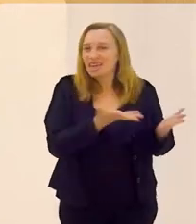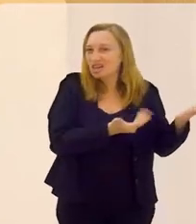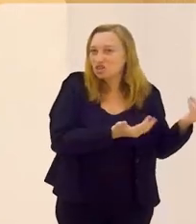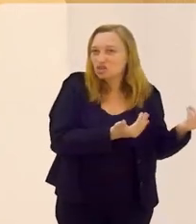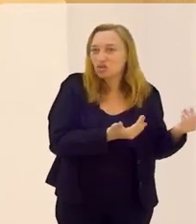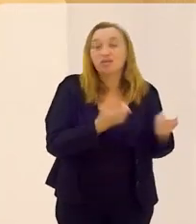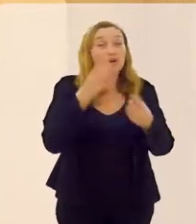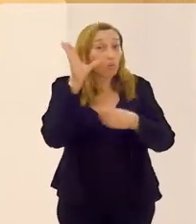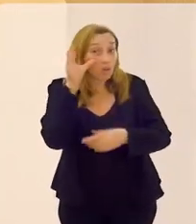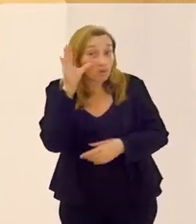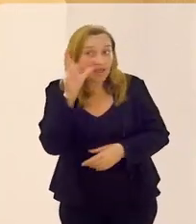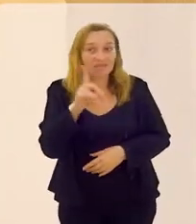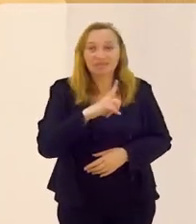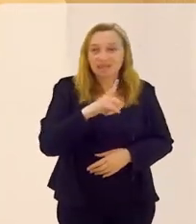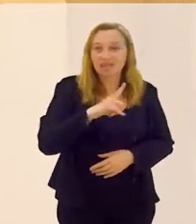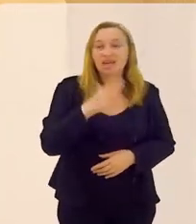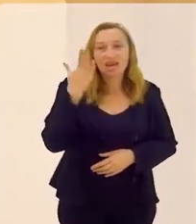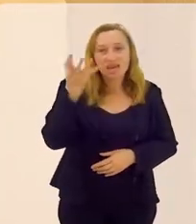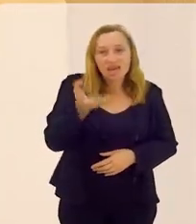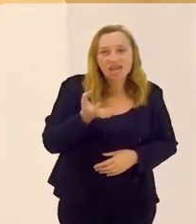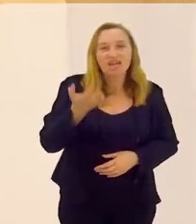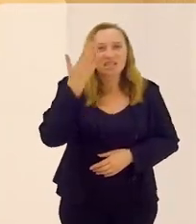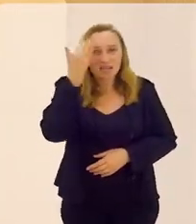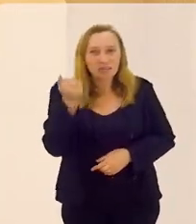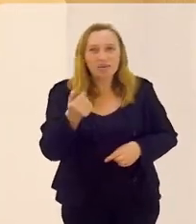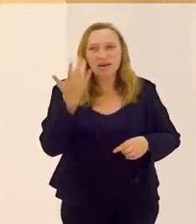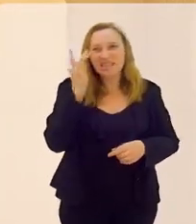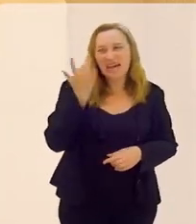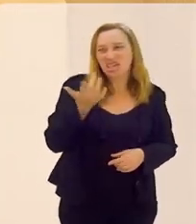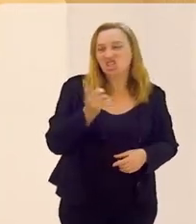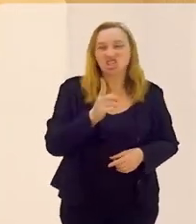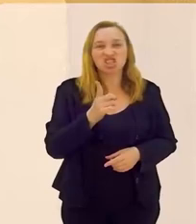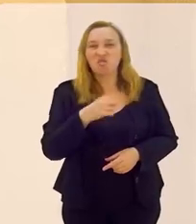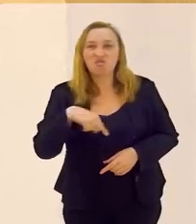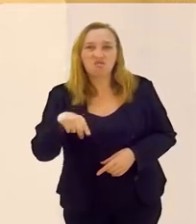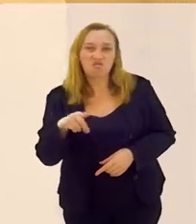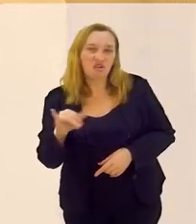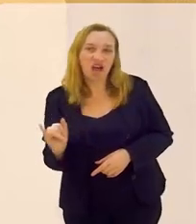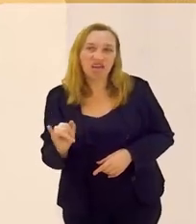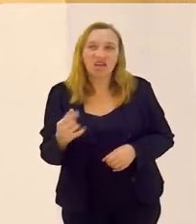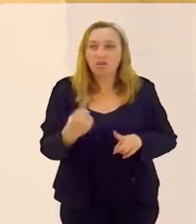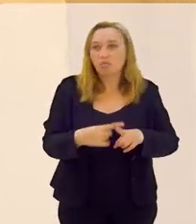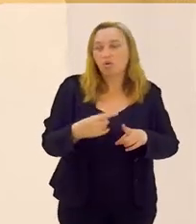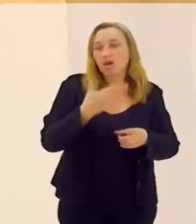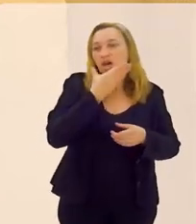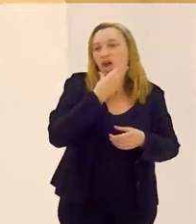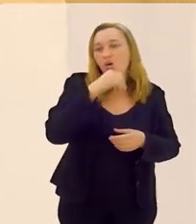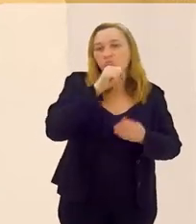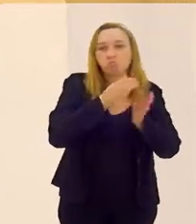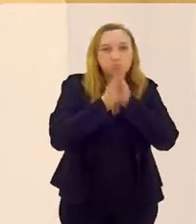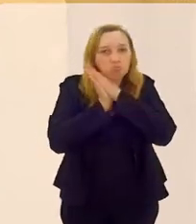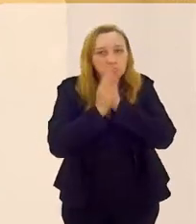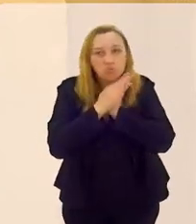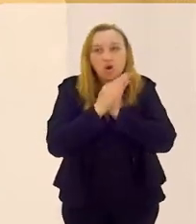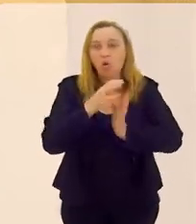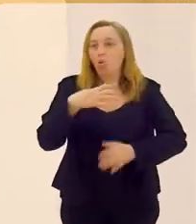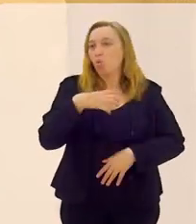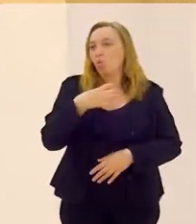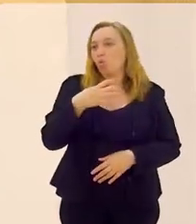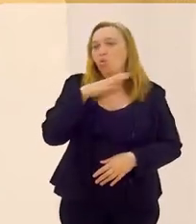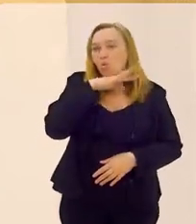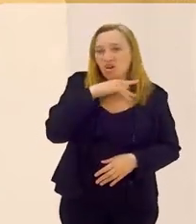Pra você que é jovem, que tem essa curiosidade, que quer saber, mas aí acha que não vai, porque é um pai de santo antigo,